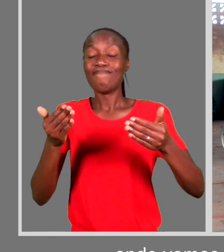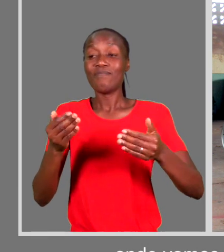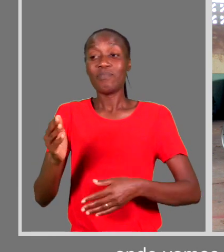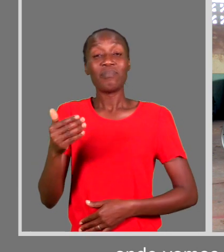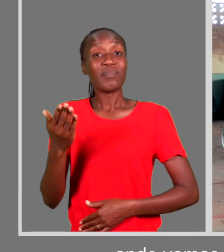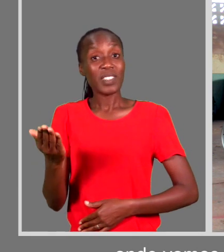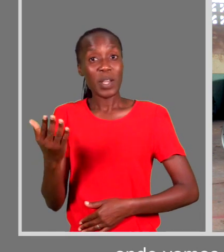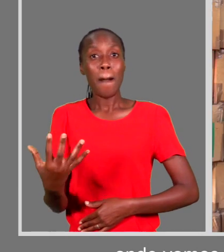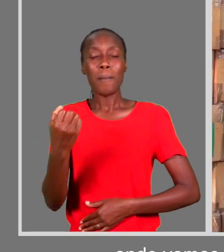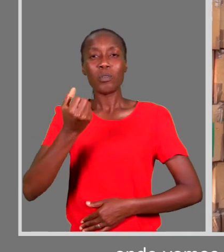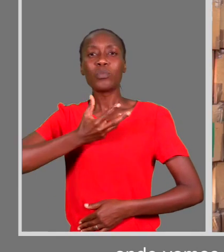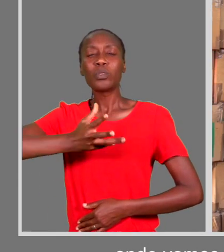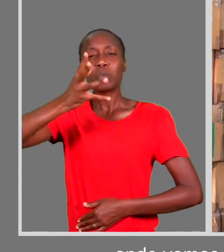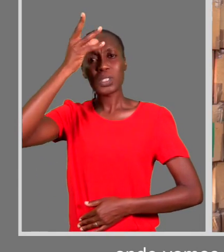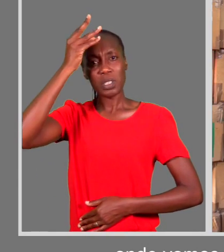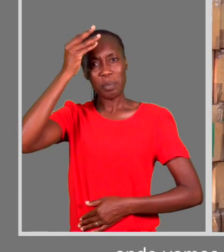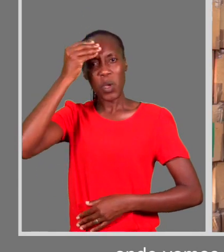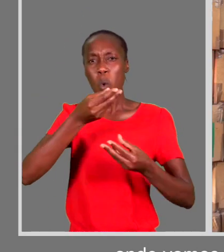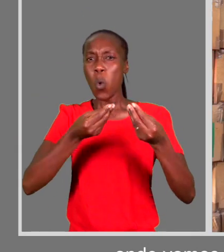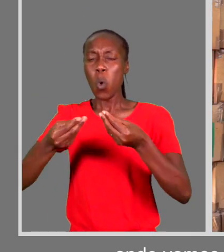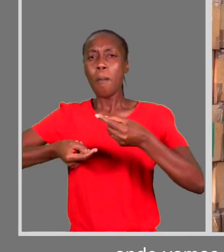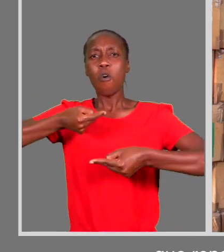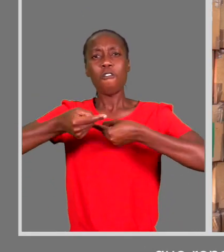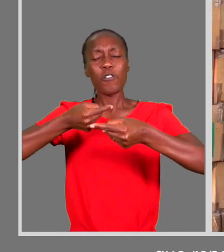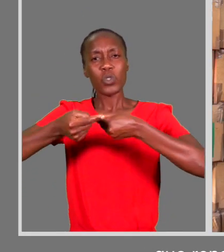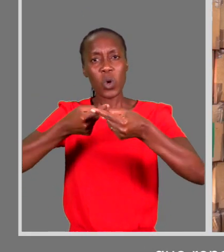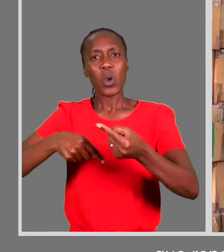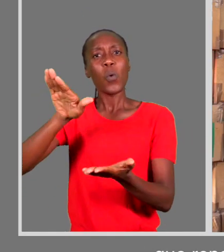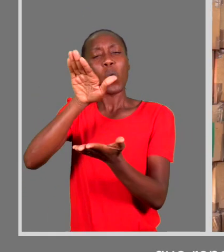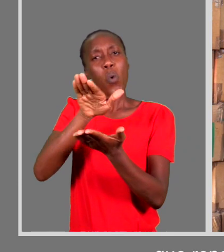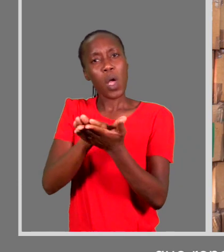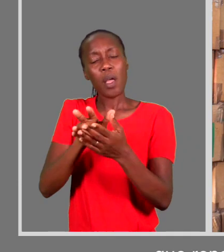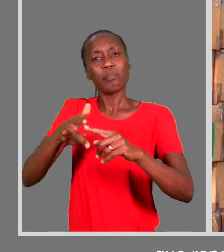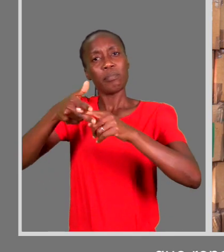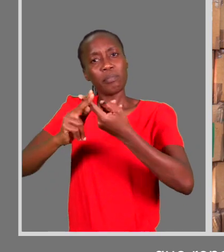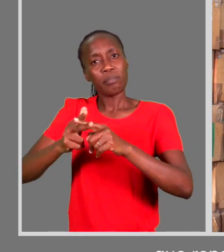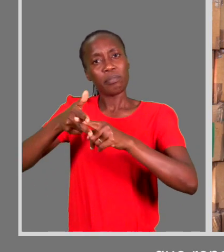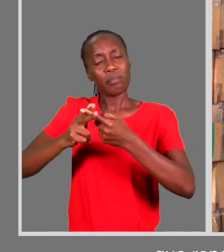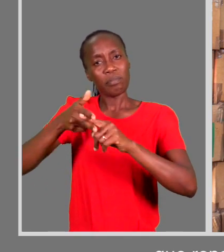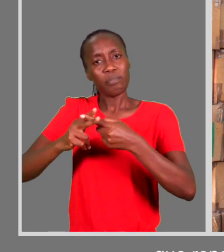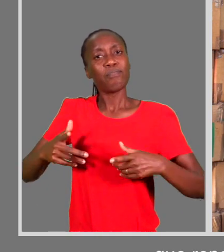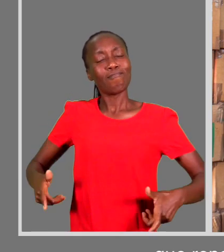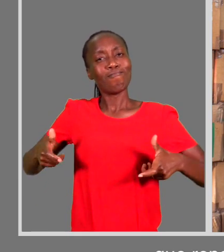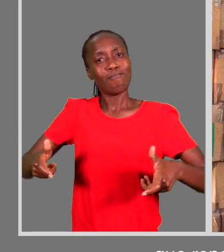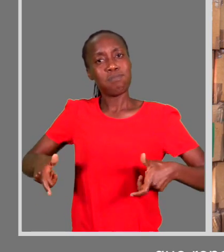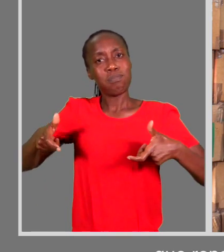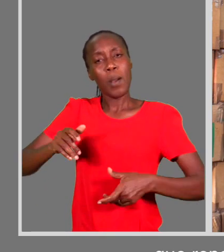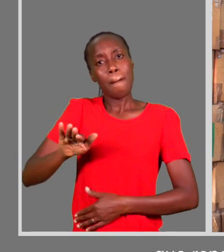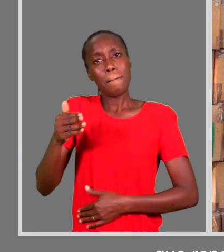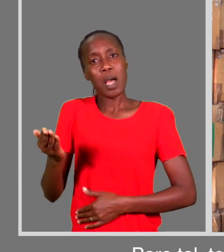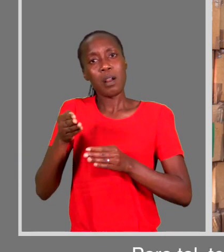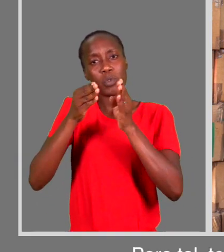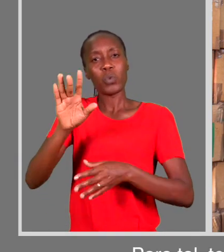perceber um pouco do funcionamento da oficina que tem reparado o mês de compensação para pessoas com